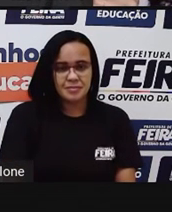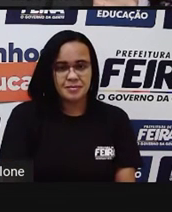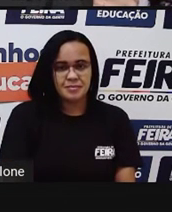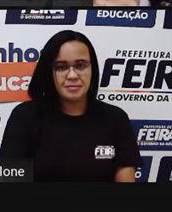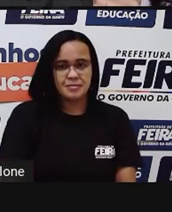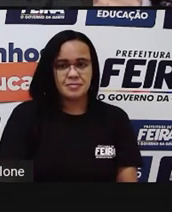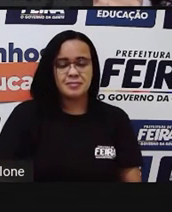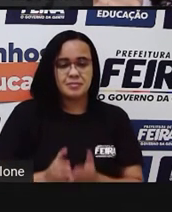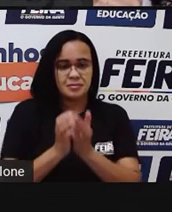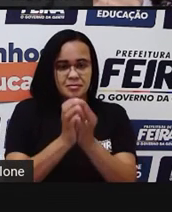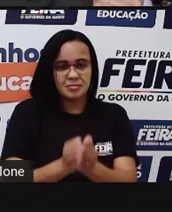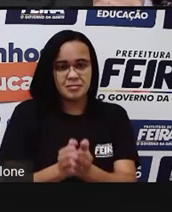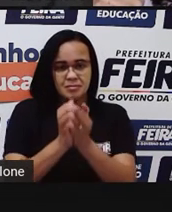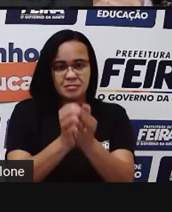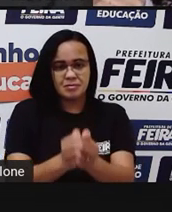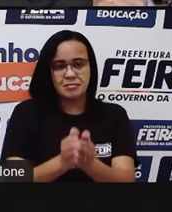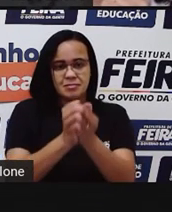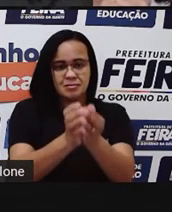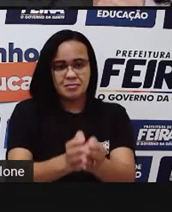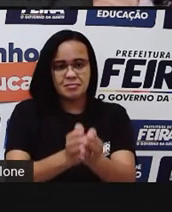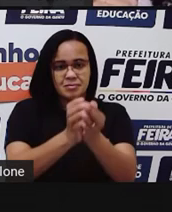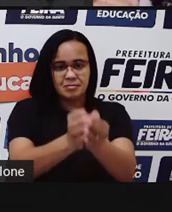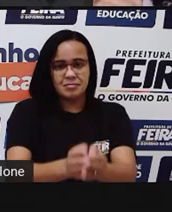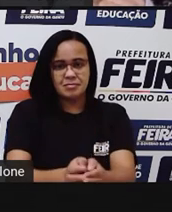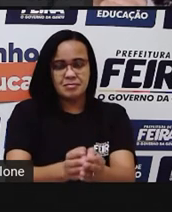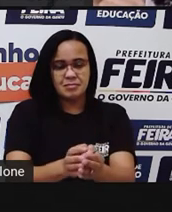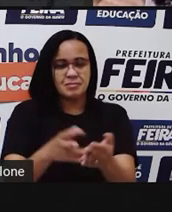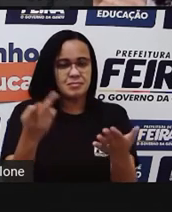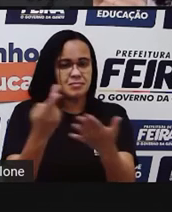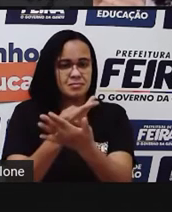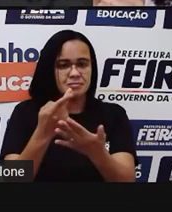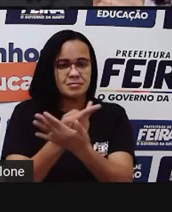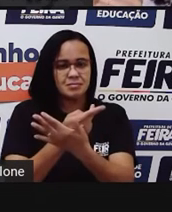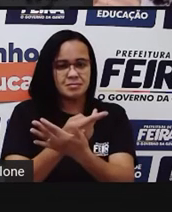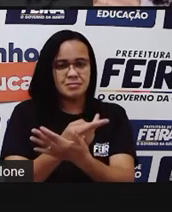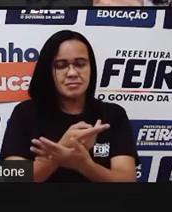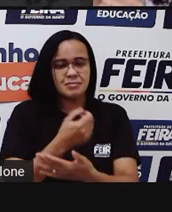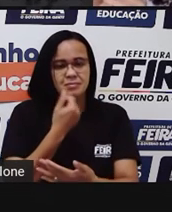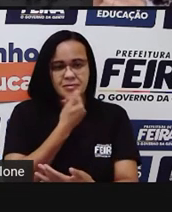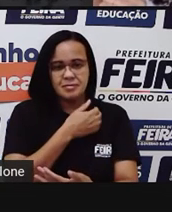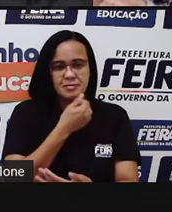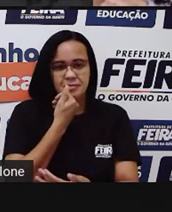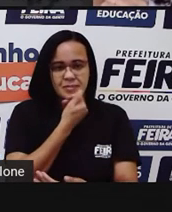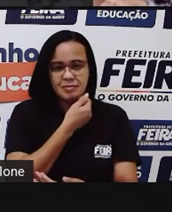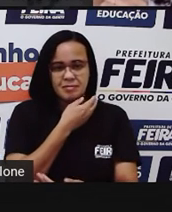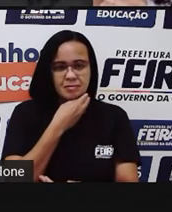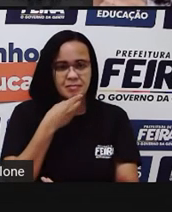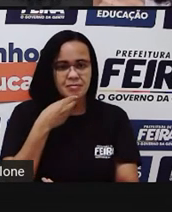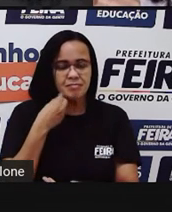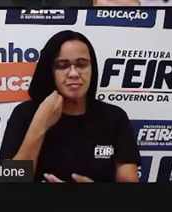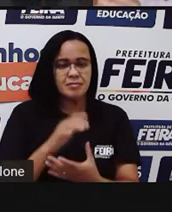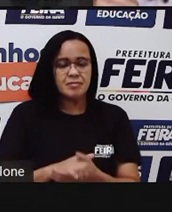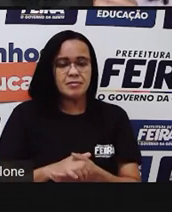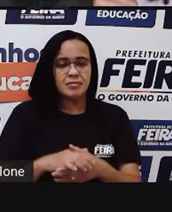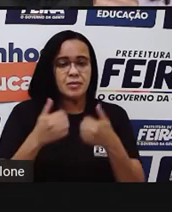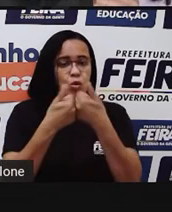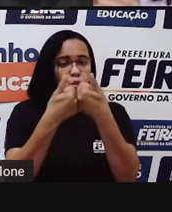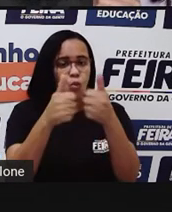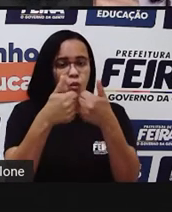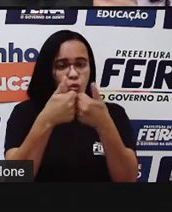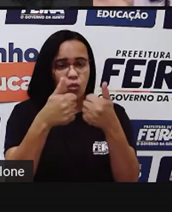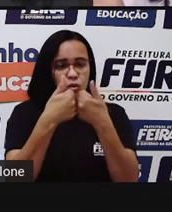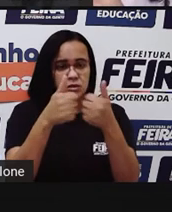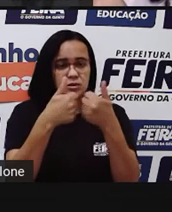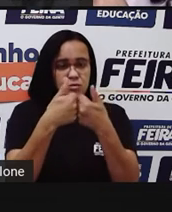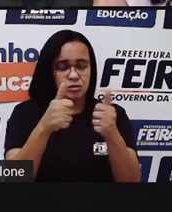Navio. Será que está o outro navio? Carro. Não, é um aquático e um terrestre. Um ônibus, né? Que é